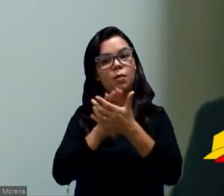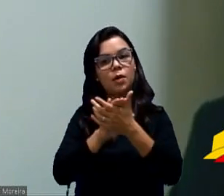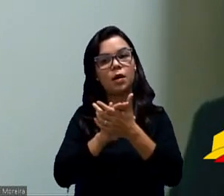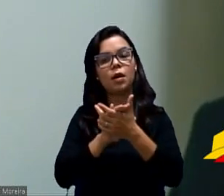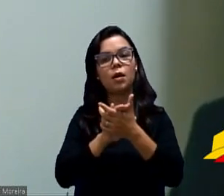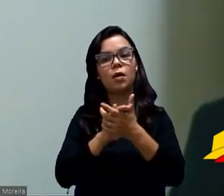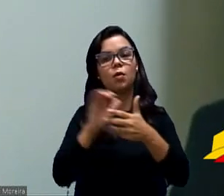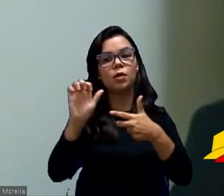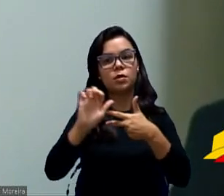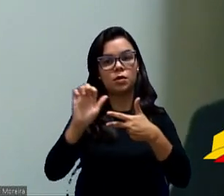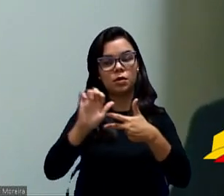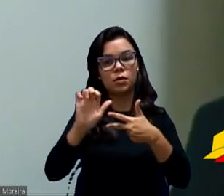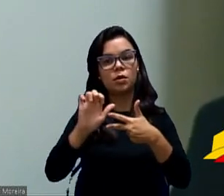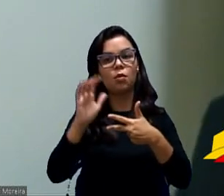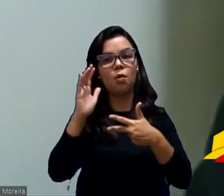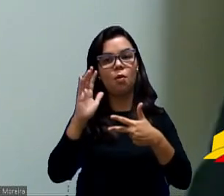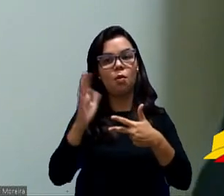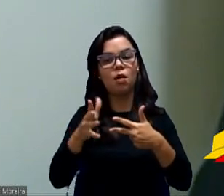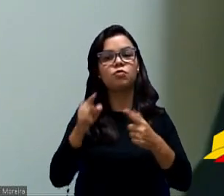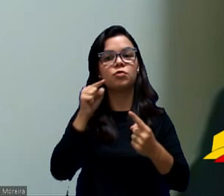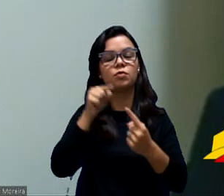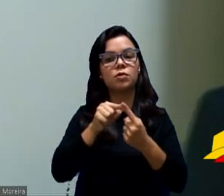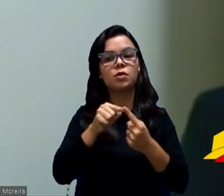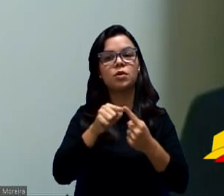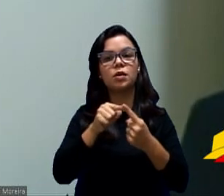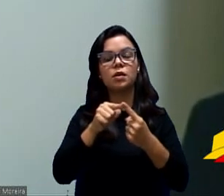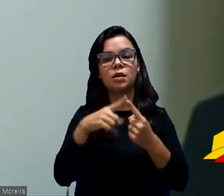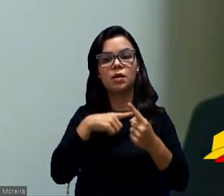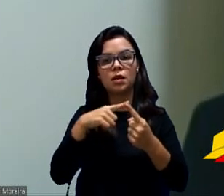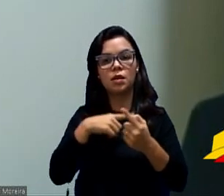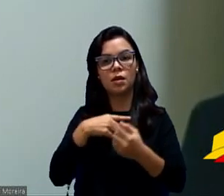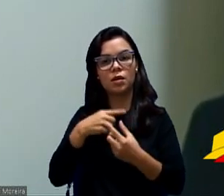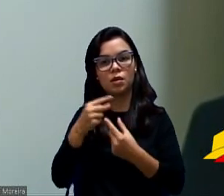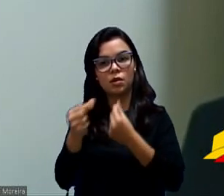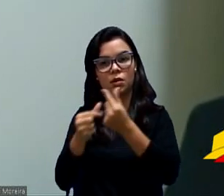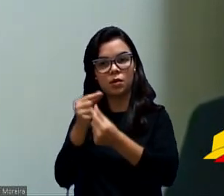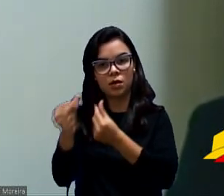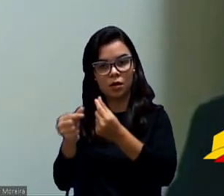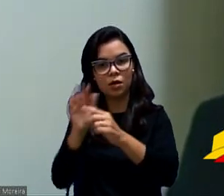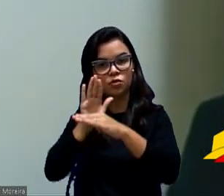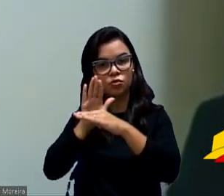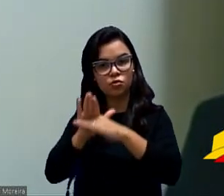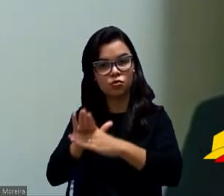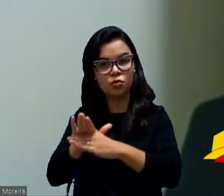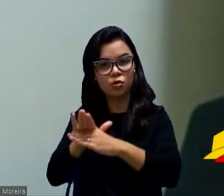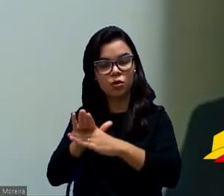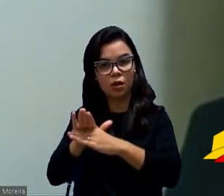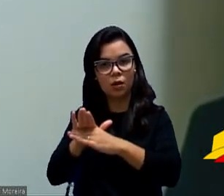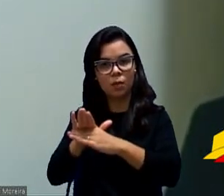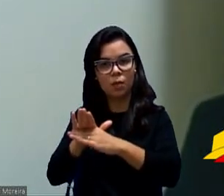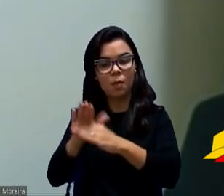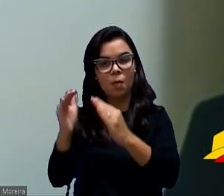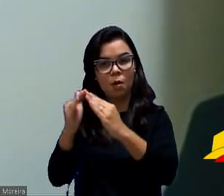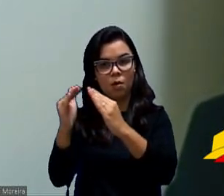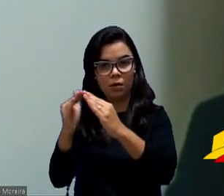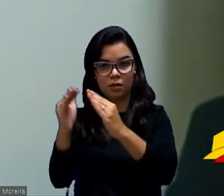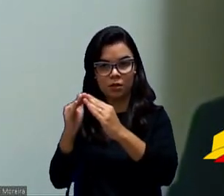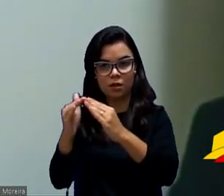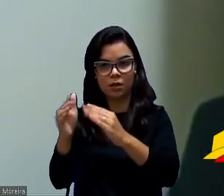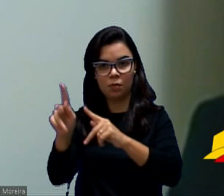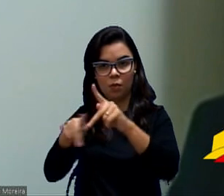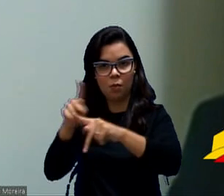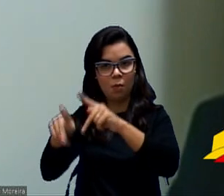auxílio moradia para as pessoas nesse momento difícil, na pandemia, muitas pessoas estão passando necessidade e precisam de auxílio, né? E